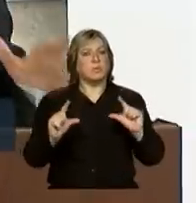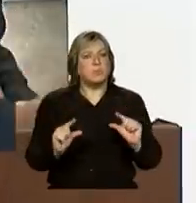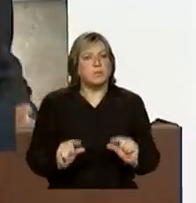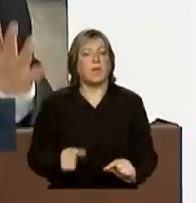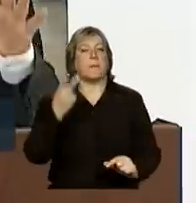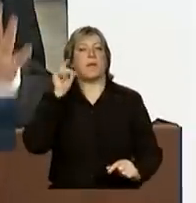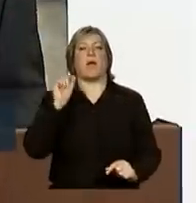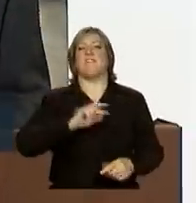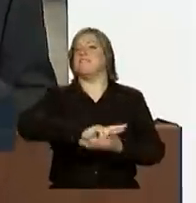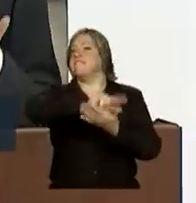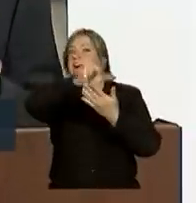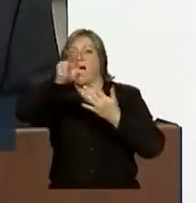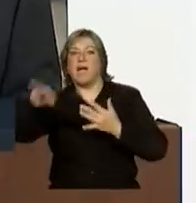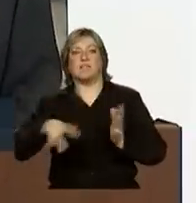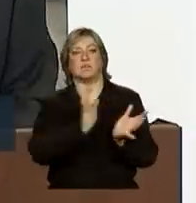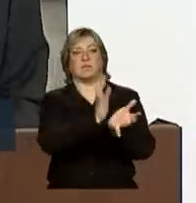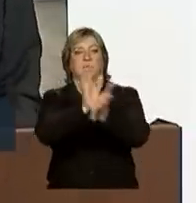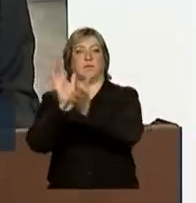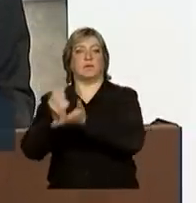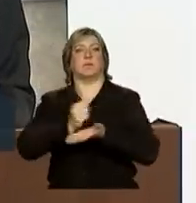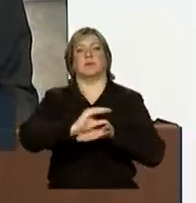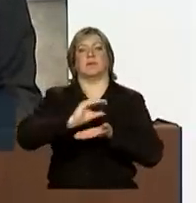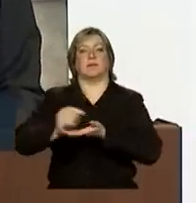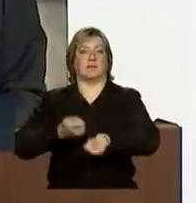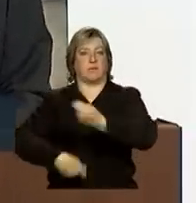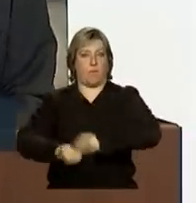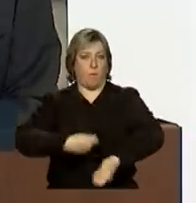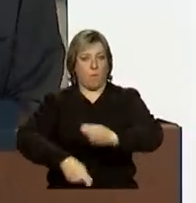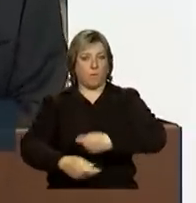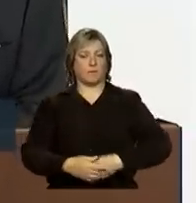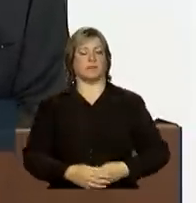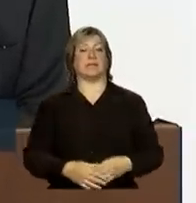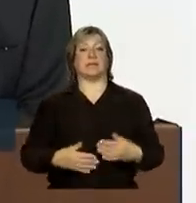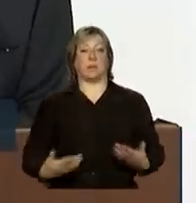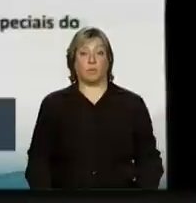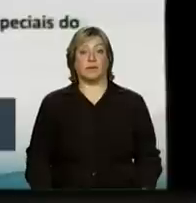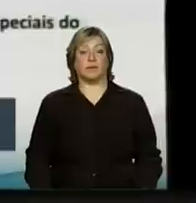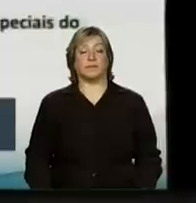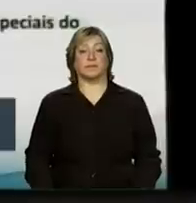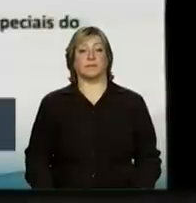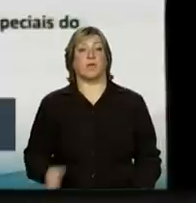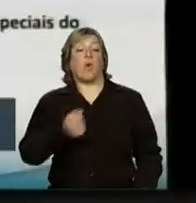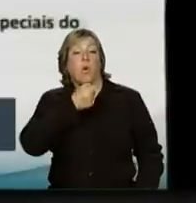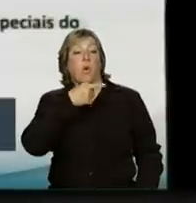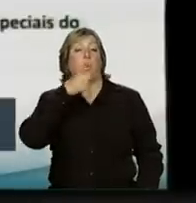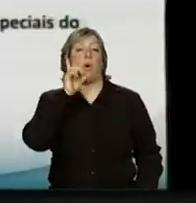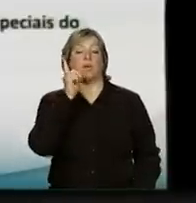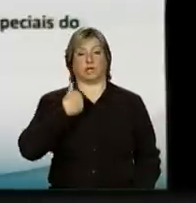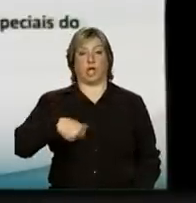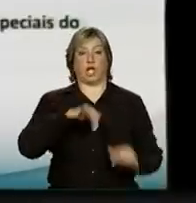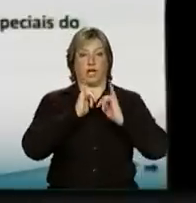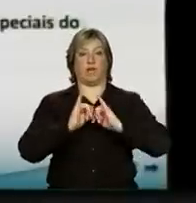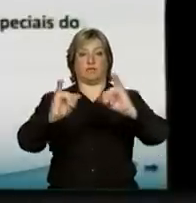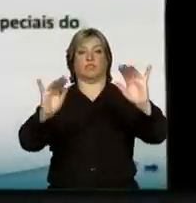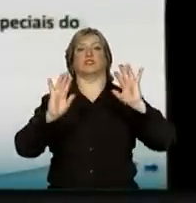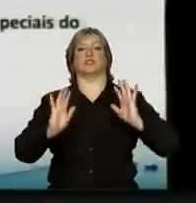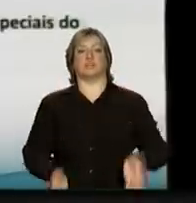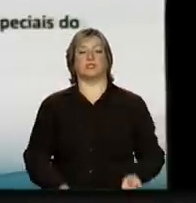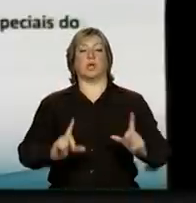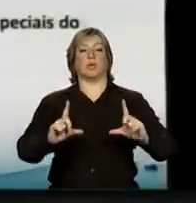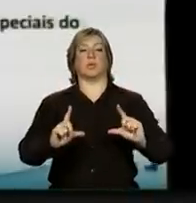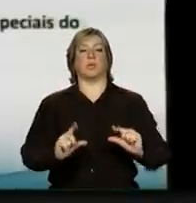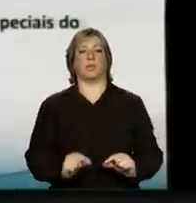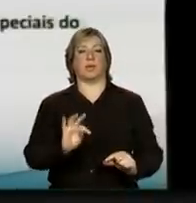para várias modalidades de investimento. Então, e ontem nós anunciamos a redução